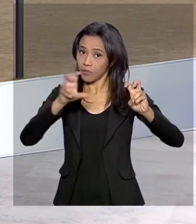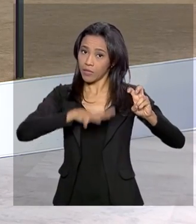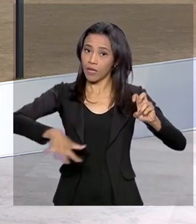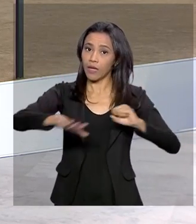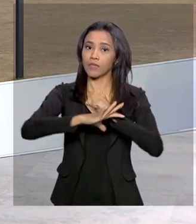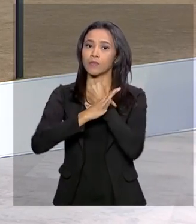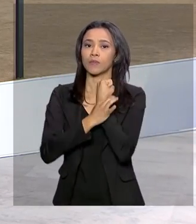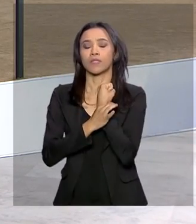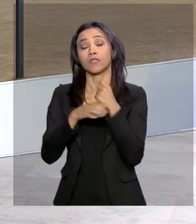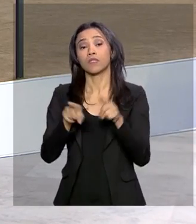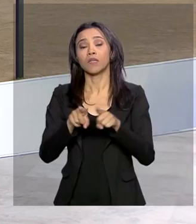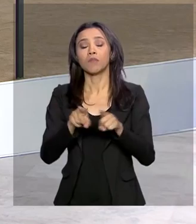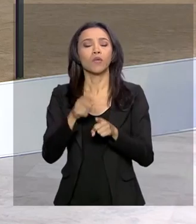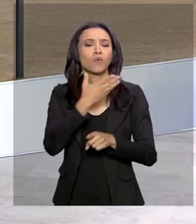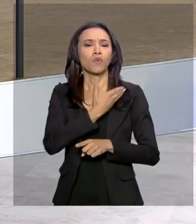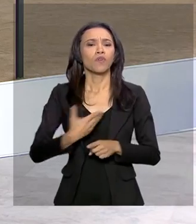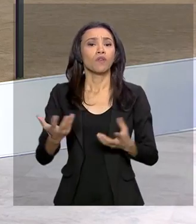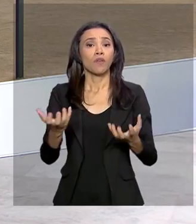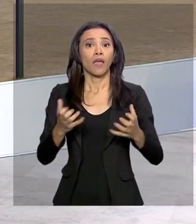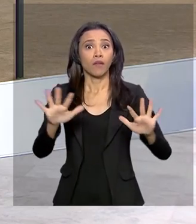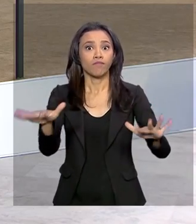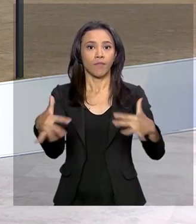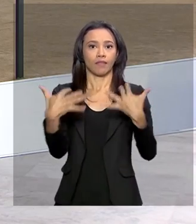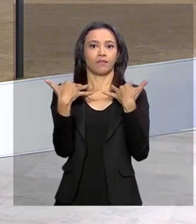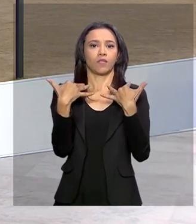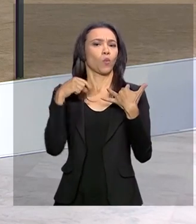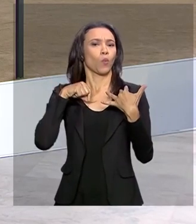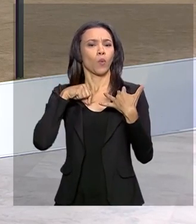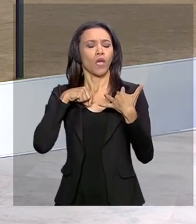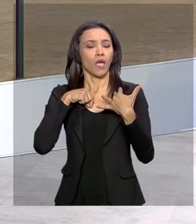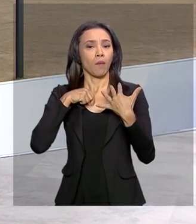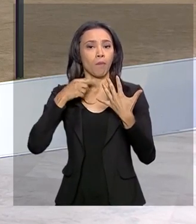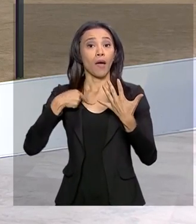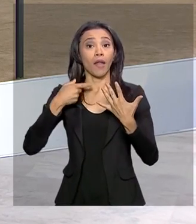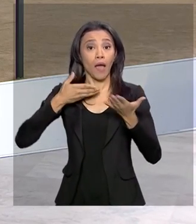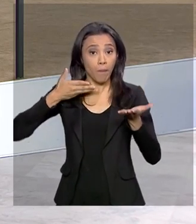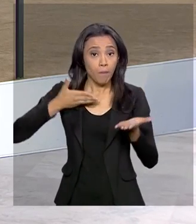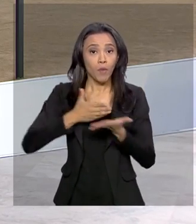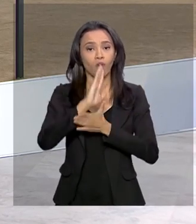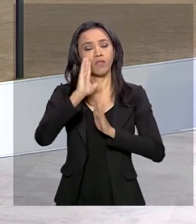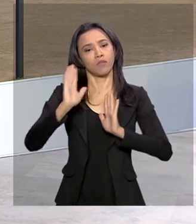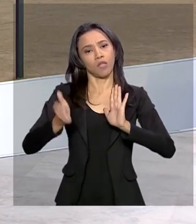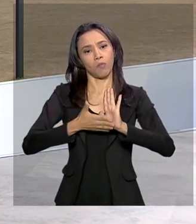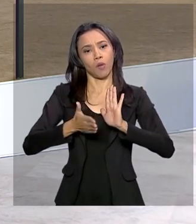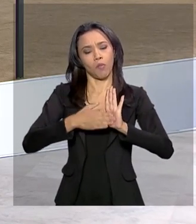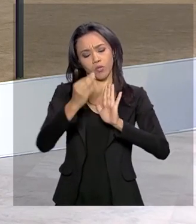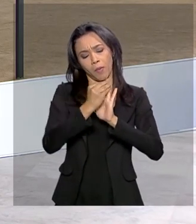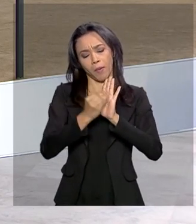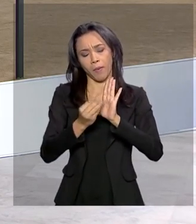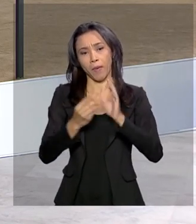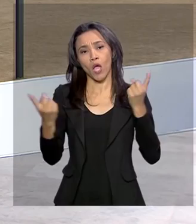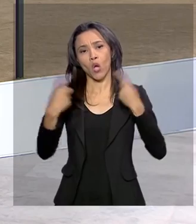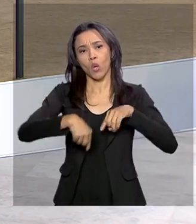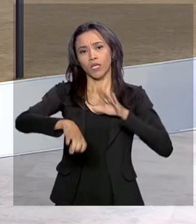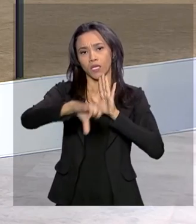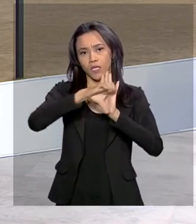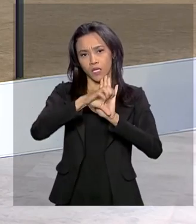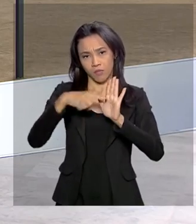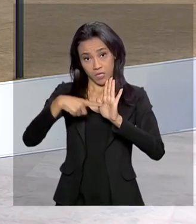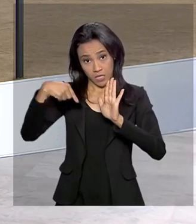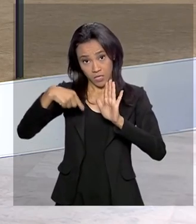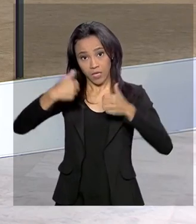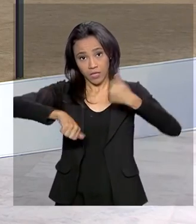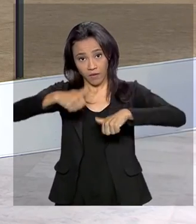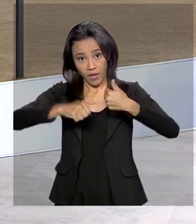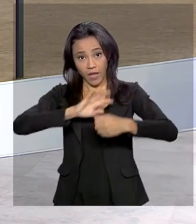chamar a atenção para a importância da aprovação do pacote anticrime que está sendo analisado no Congresso Nacional.